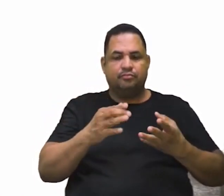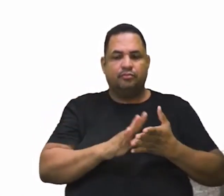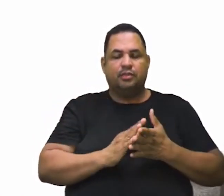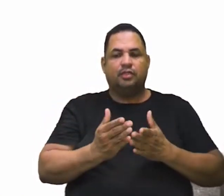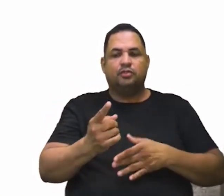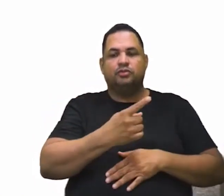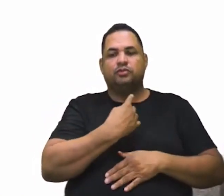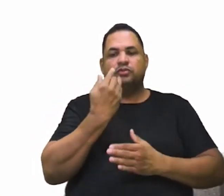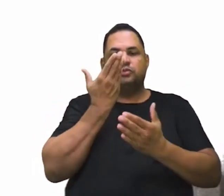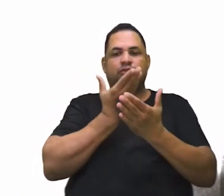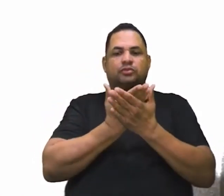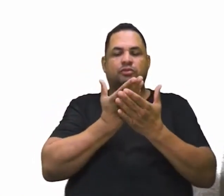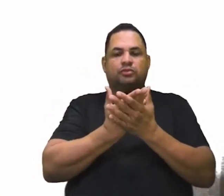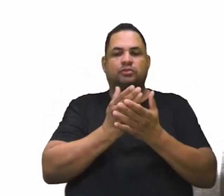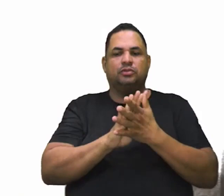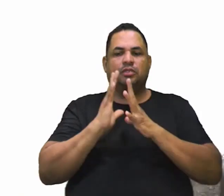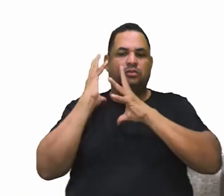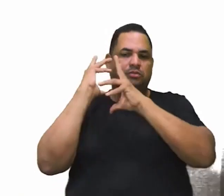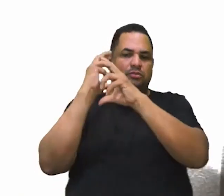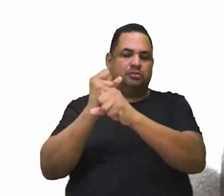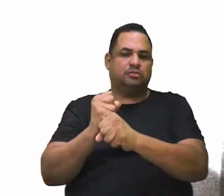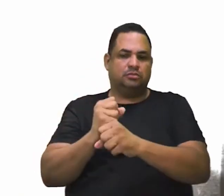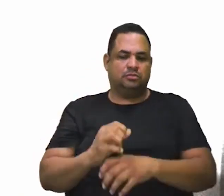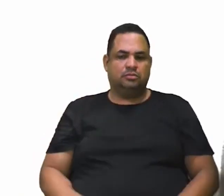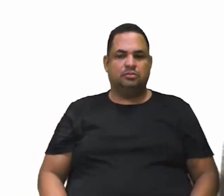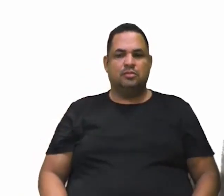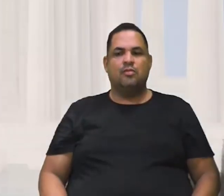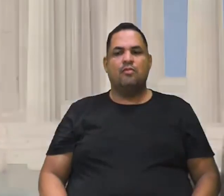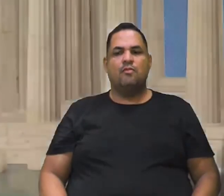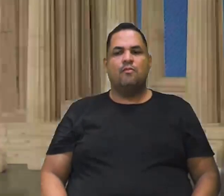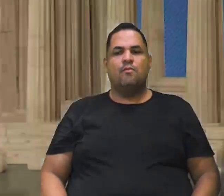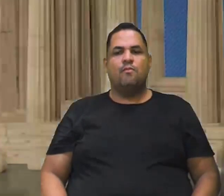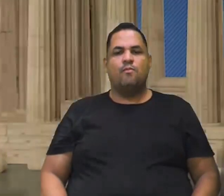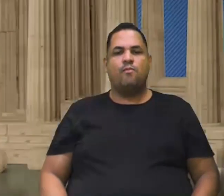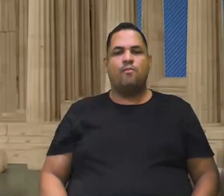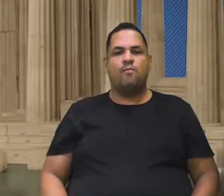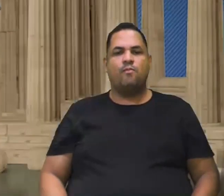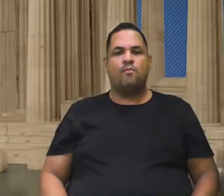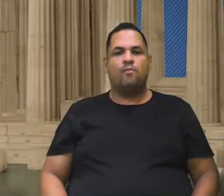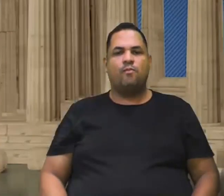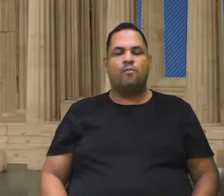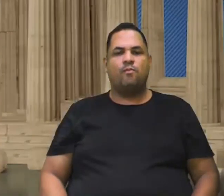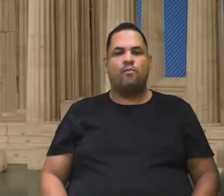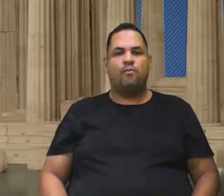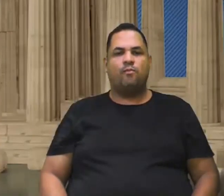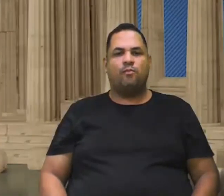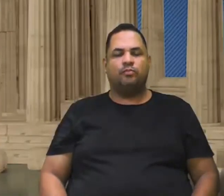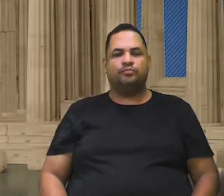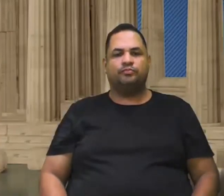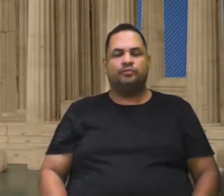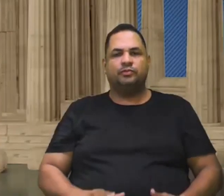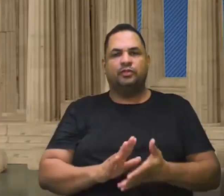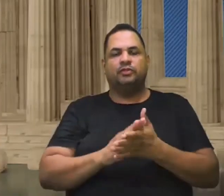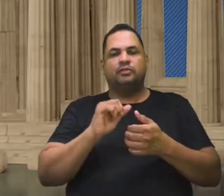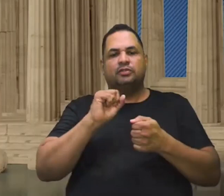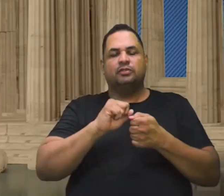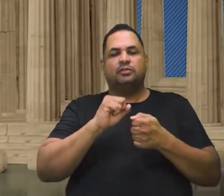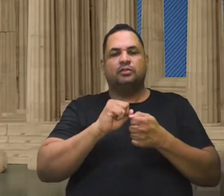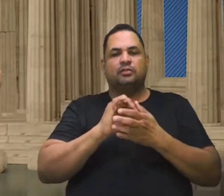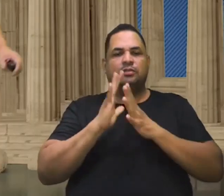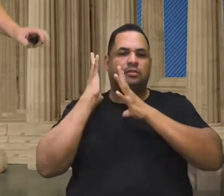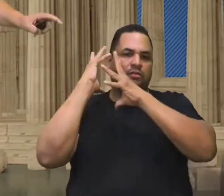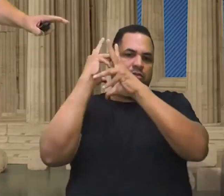nós fizemos agora há pouco na revisão. Vem aqui comigo. Nós fizemos essa questão agora há pouco na revisão, não é verdade?